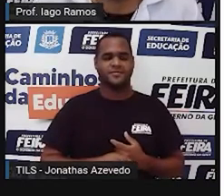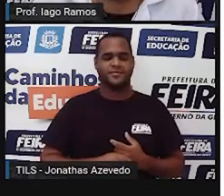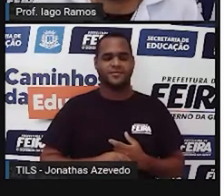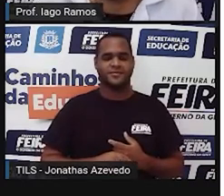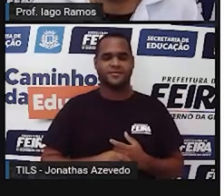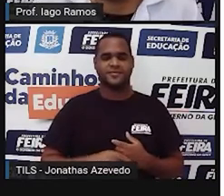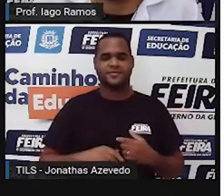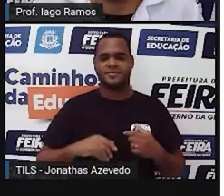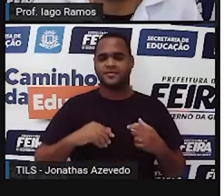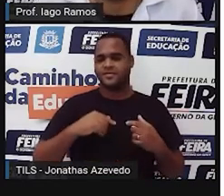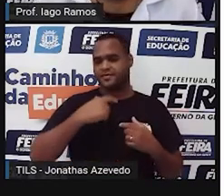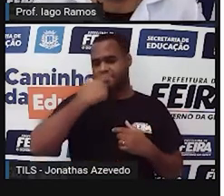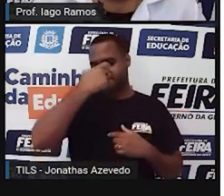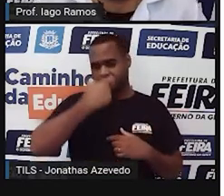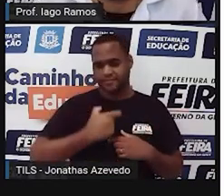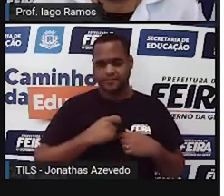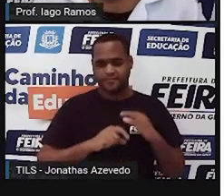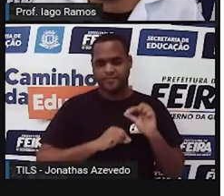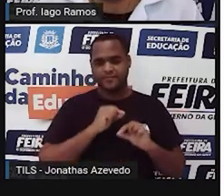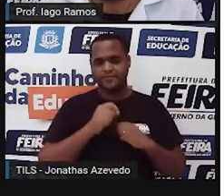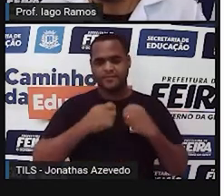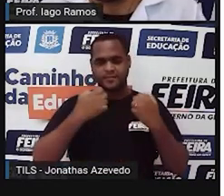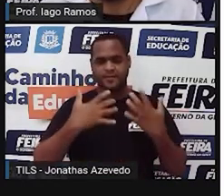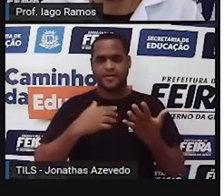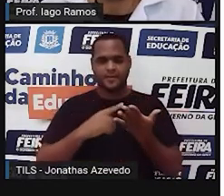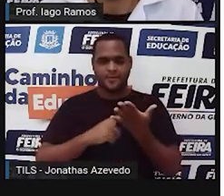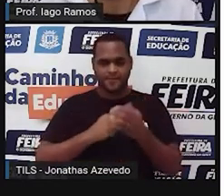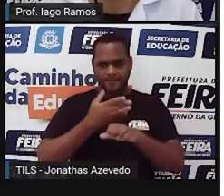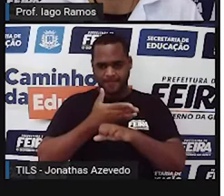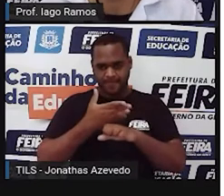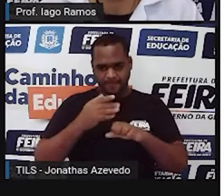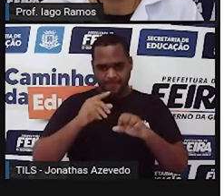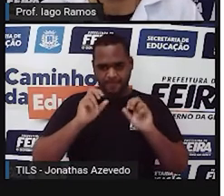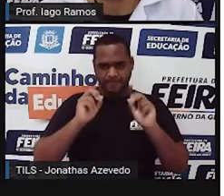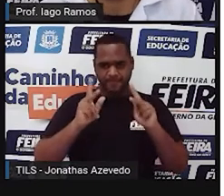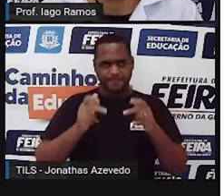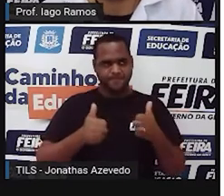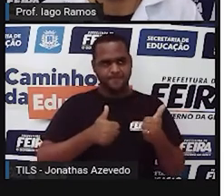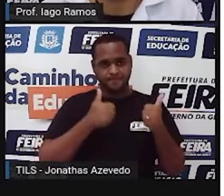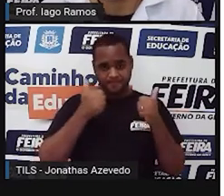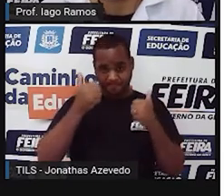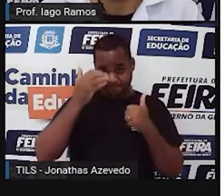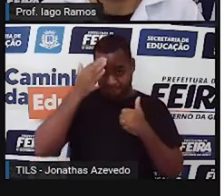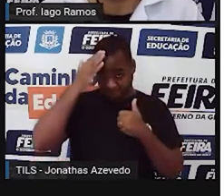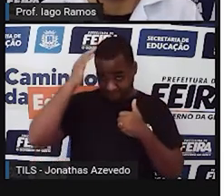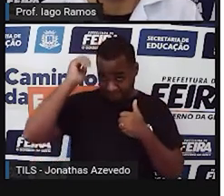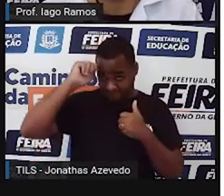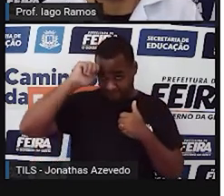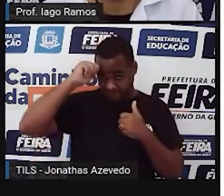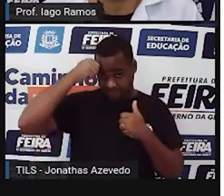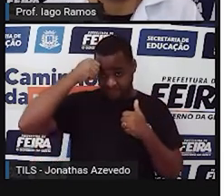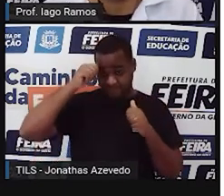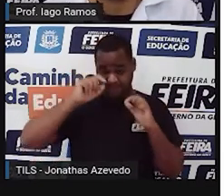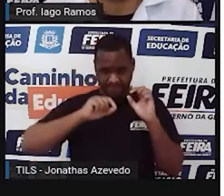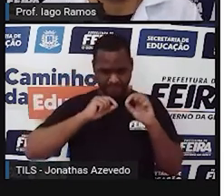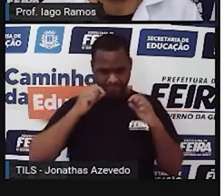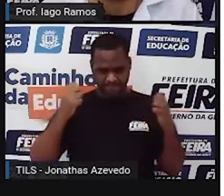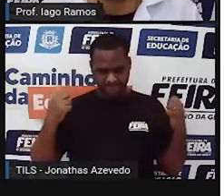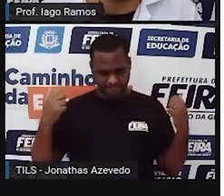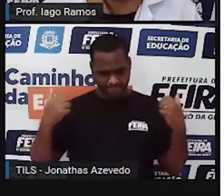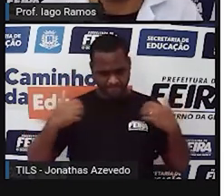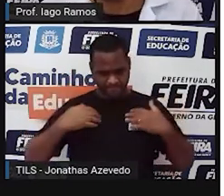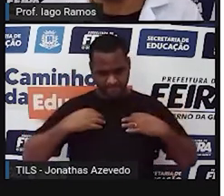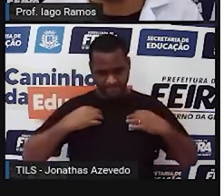das minhas características, eu tenho pele branca, tá bom? Meu cabelo, meu ele é preto, no momento eu visto uma camisa